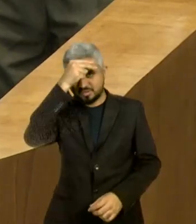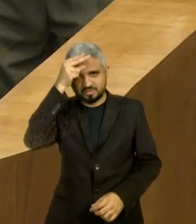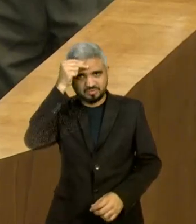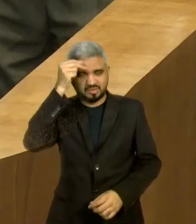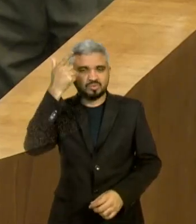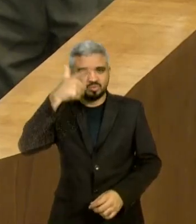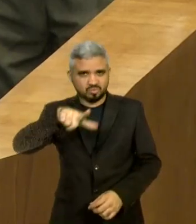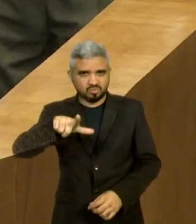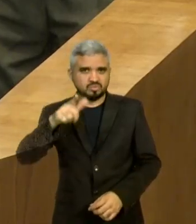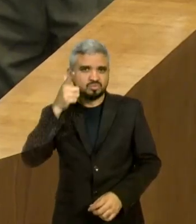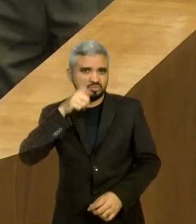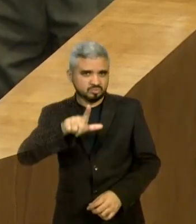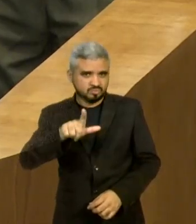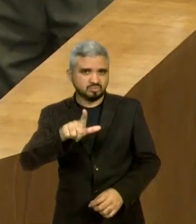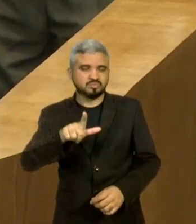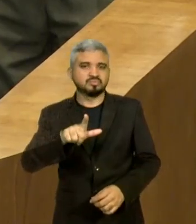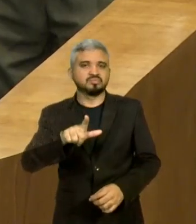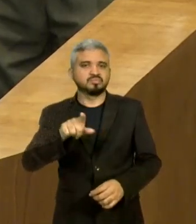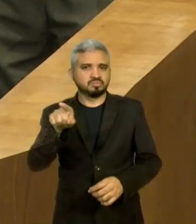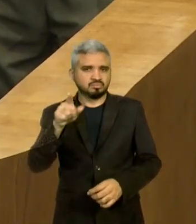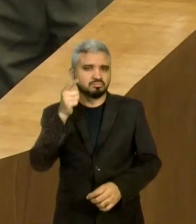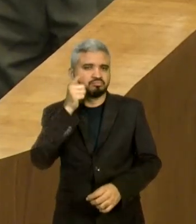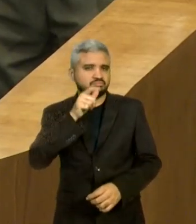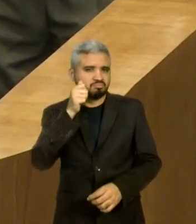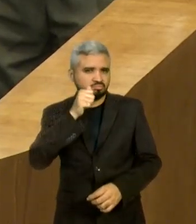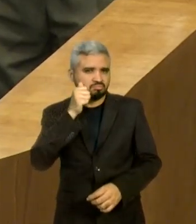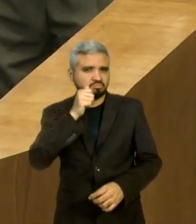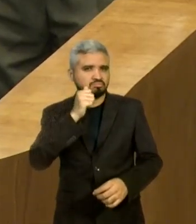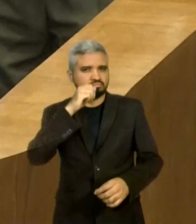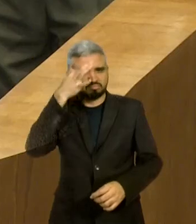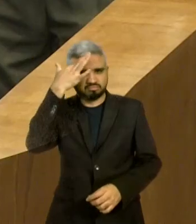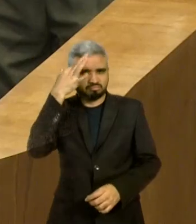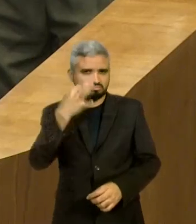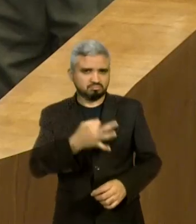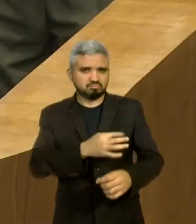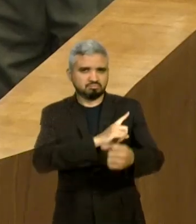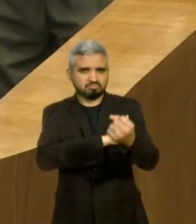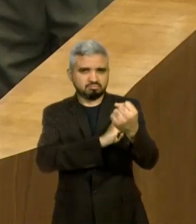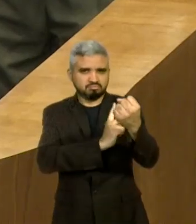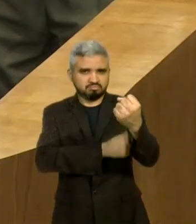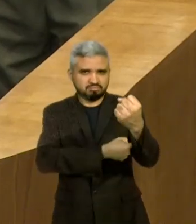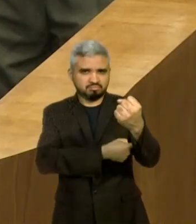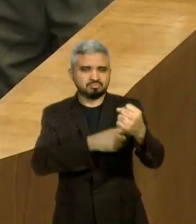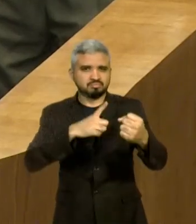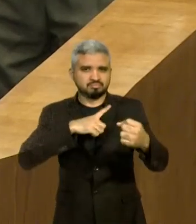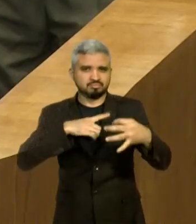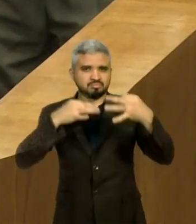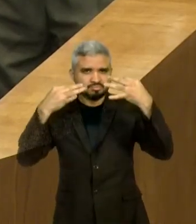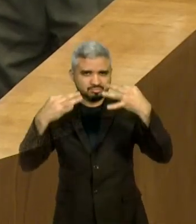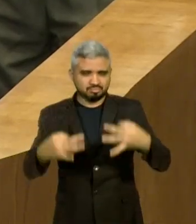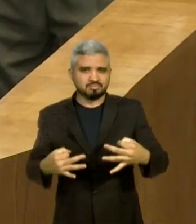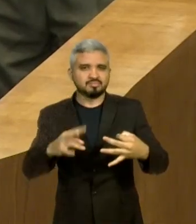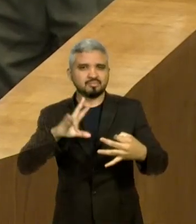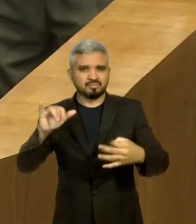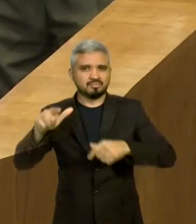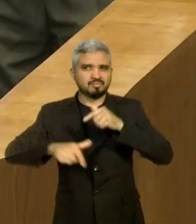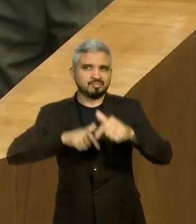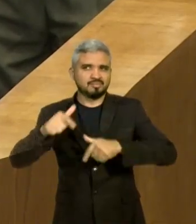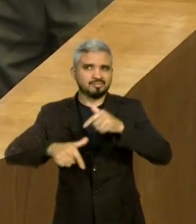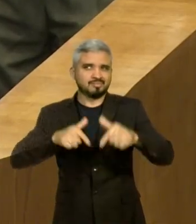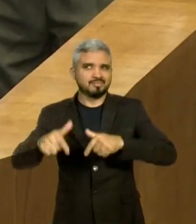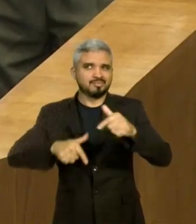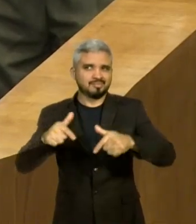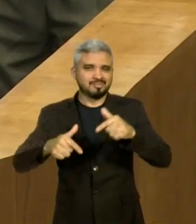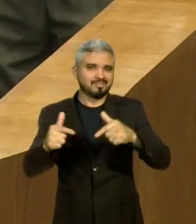mulher decidida, competente, que eu tenho certeza que fará um grande governo.